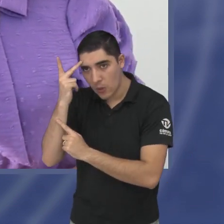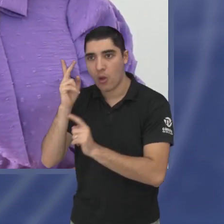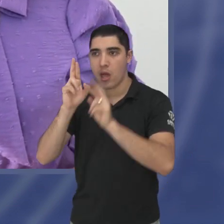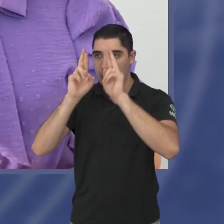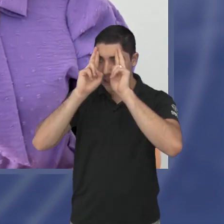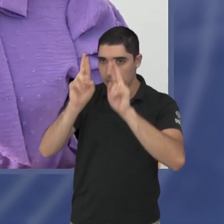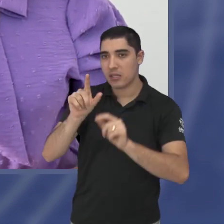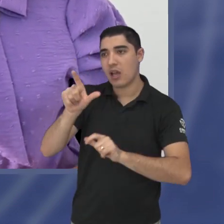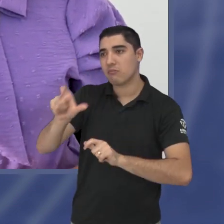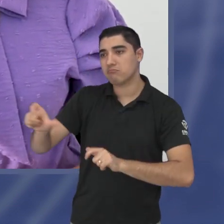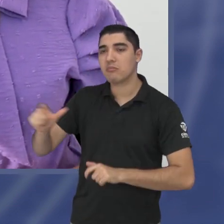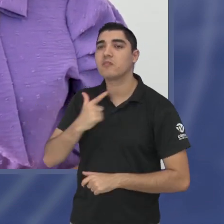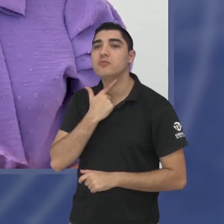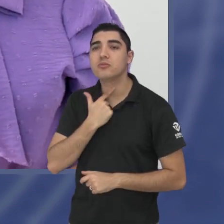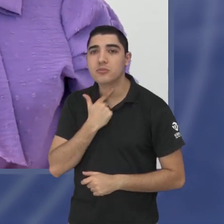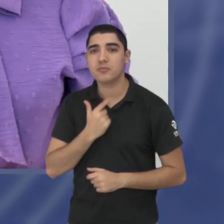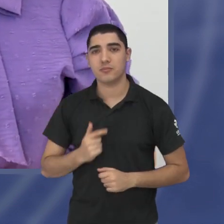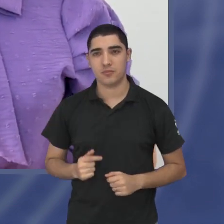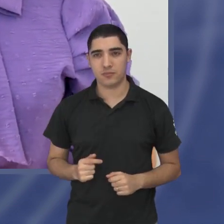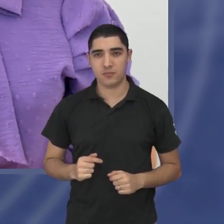de cada pessoa